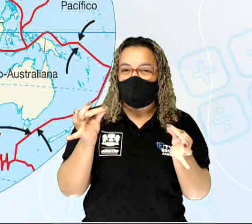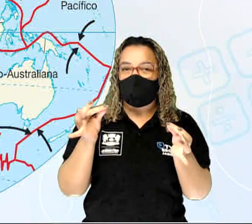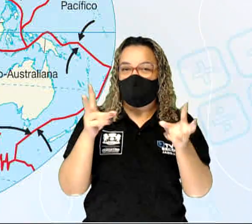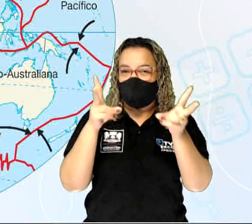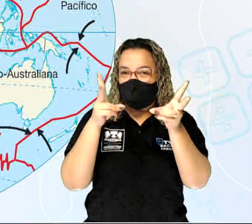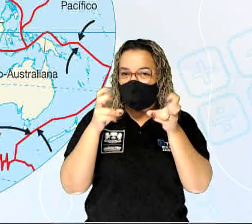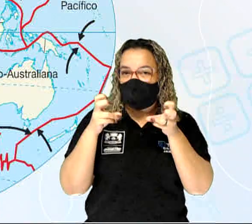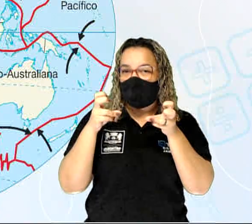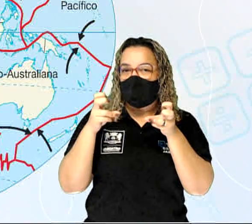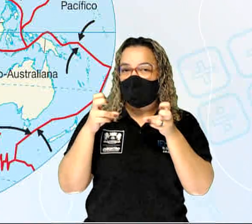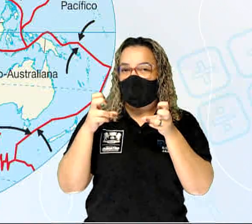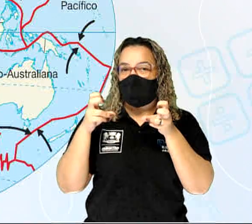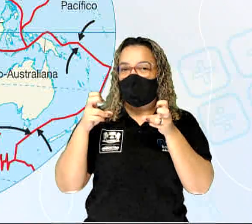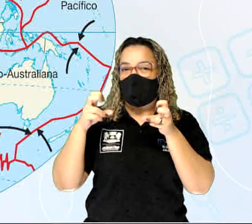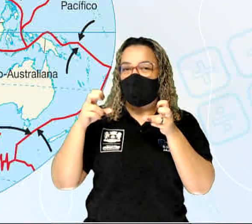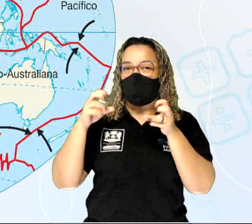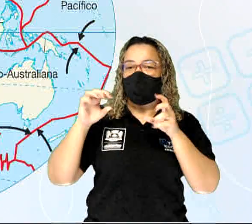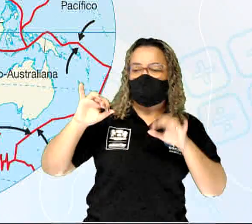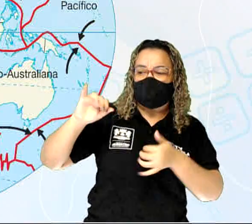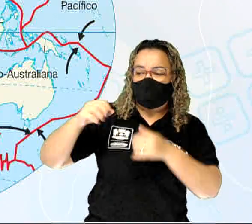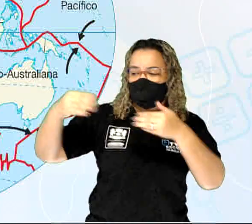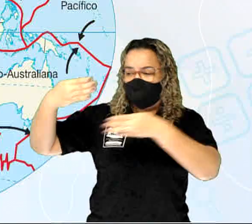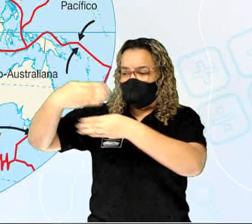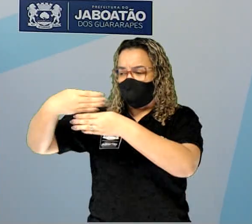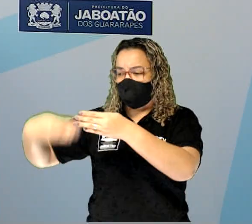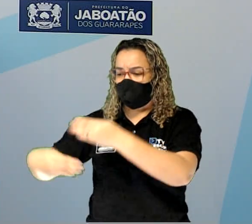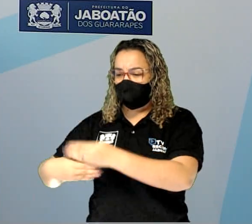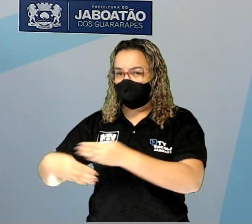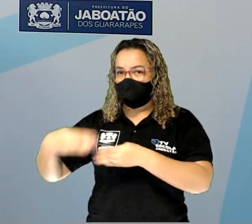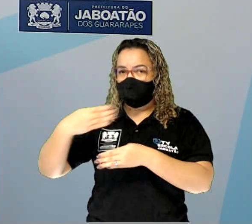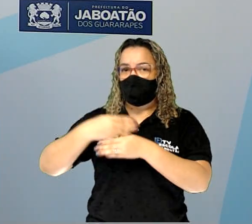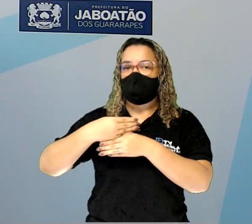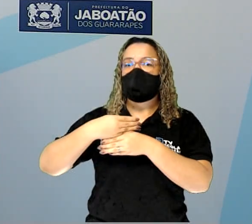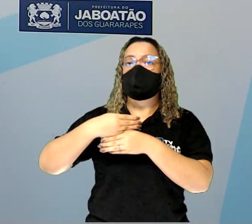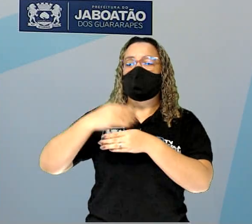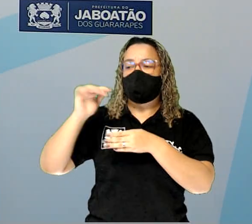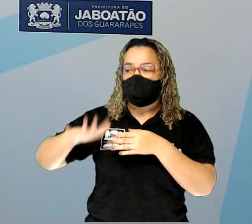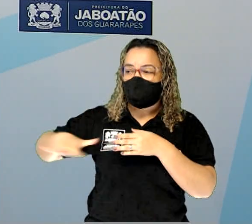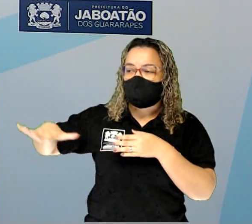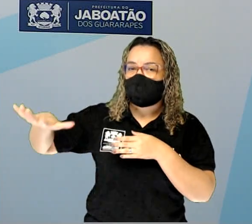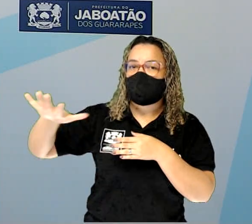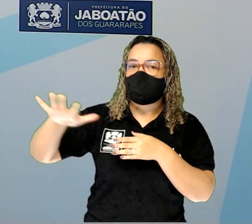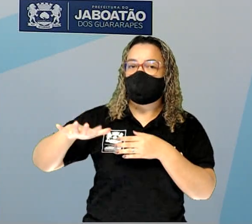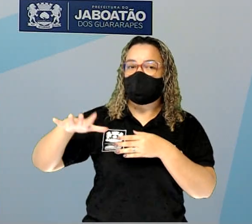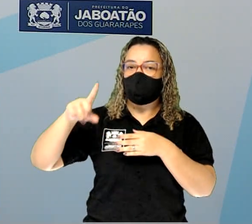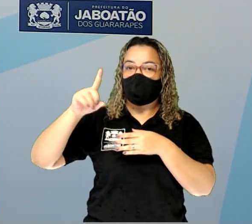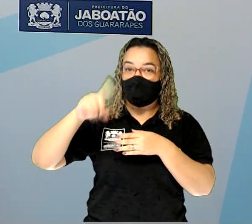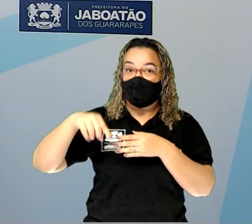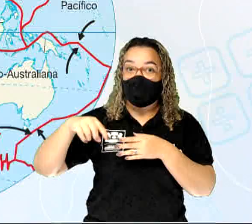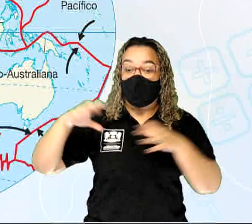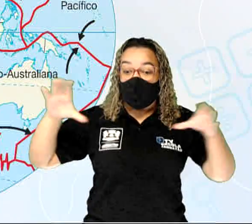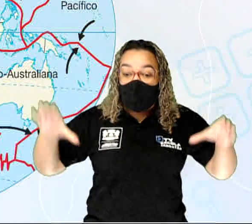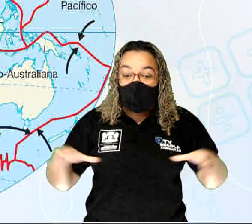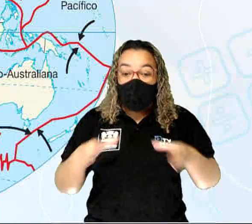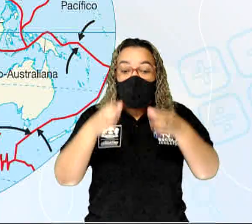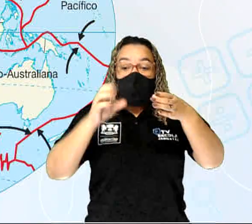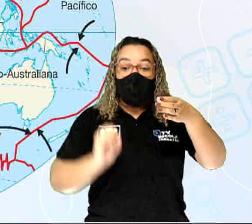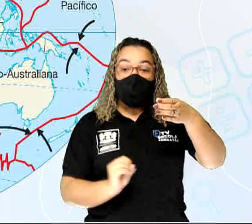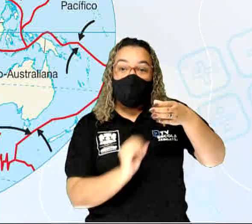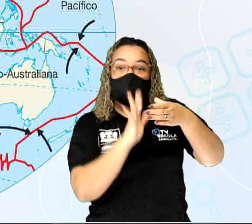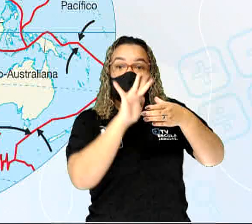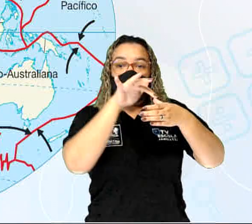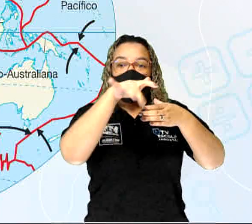que as áreas onde tem as placas colidindo são as áreas de ocorrência de vulcão com grande